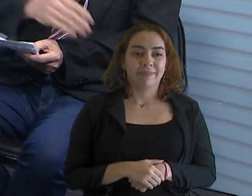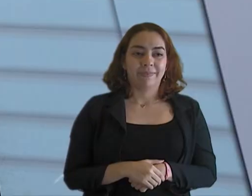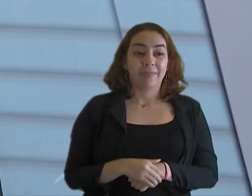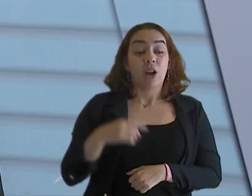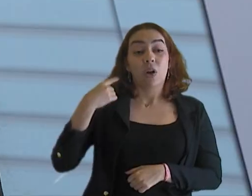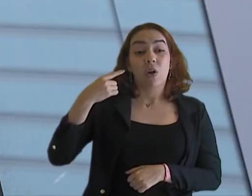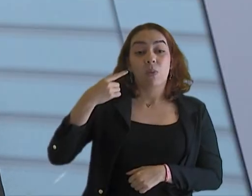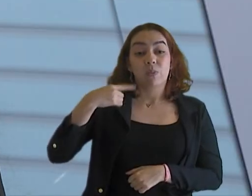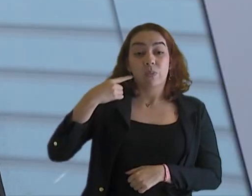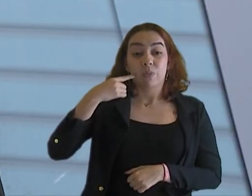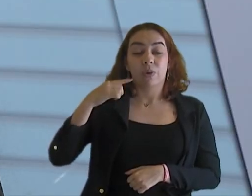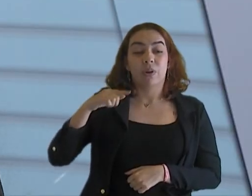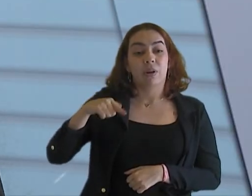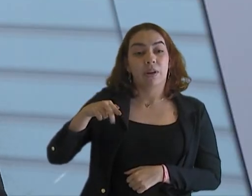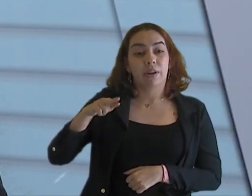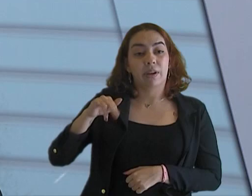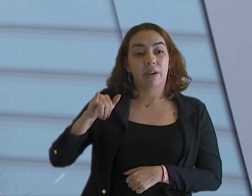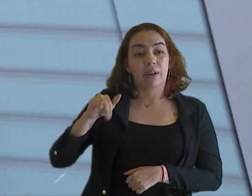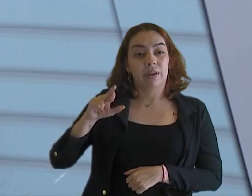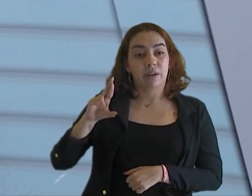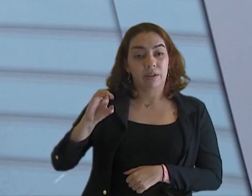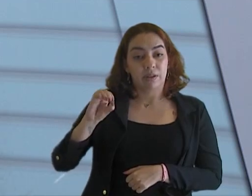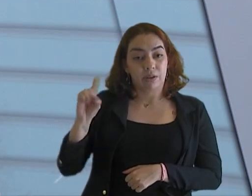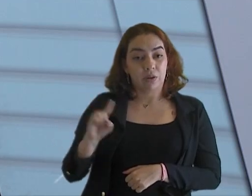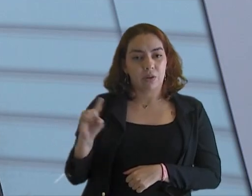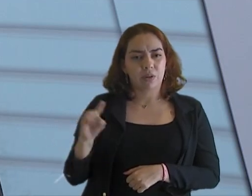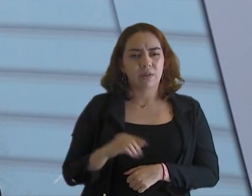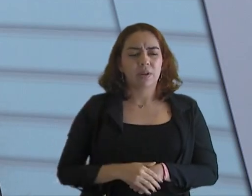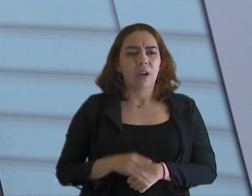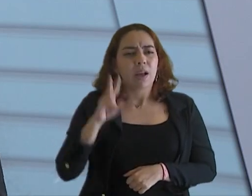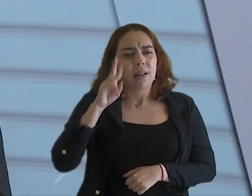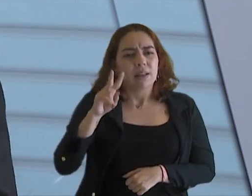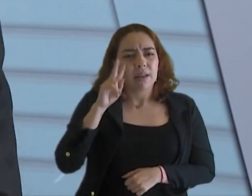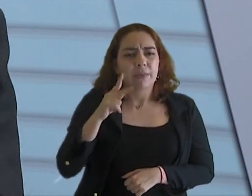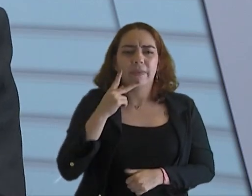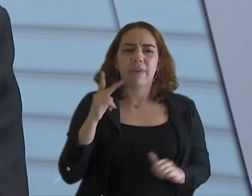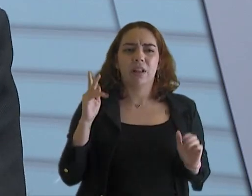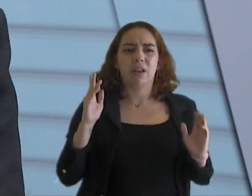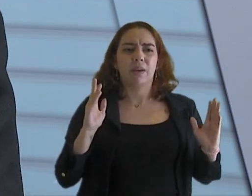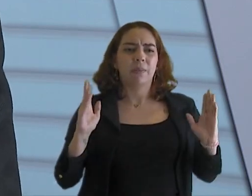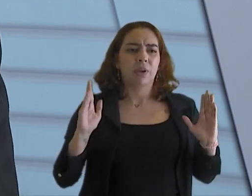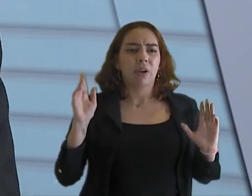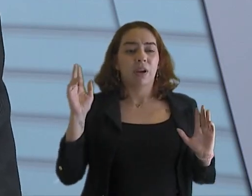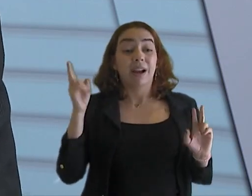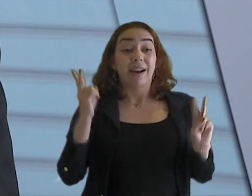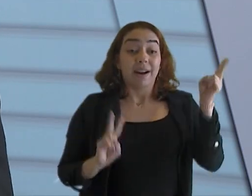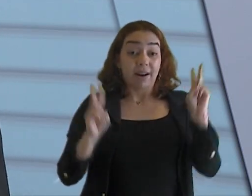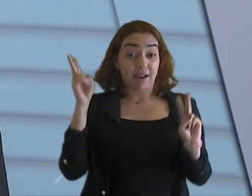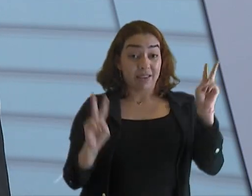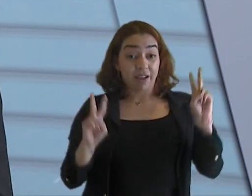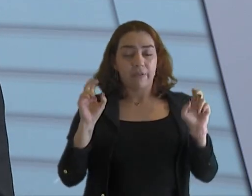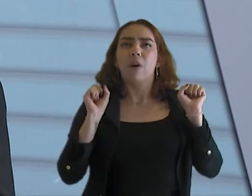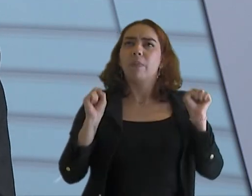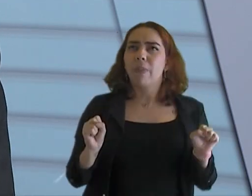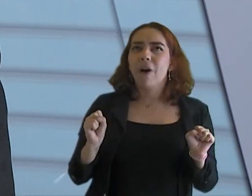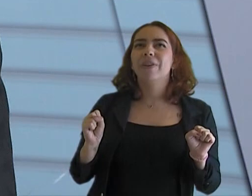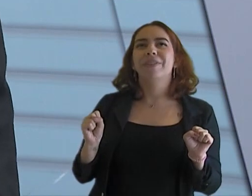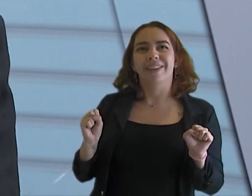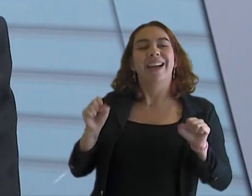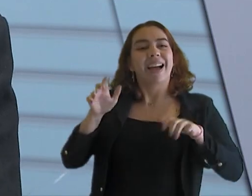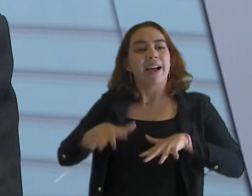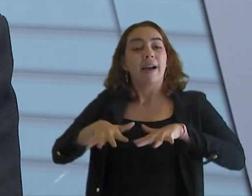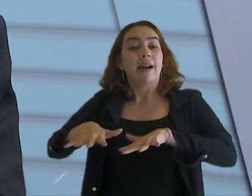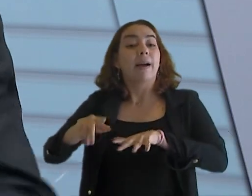hoje, eu avisei aqui que o programa no Carnaval, aqui ninguém, a gente brinca o Carnaval, mas é programação normal.